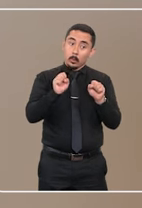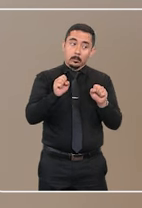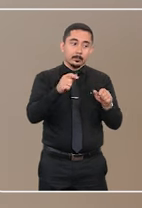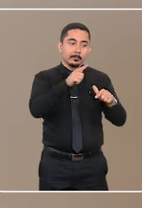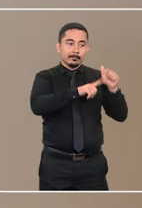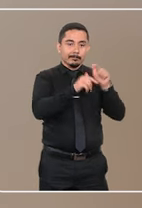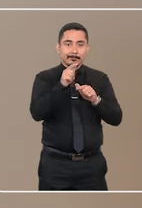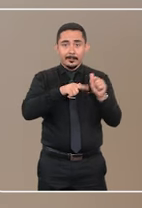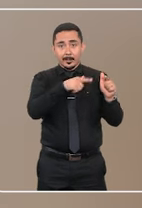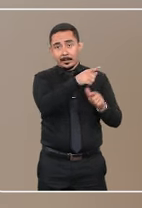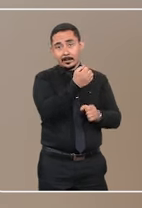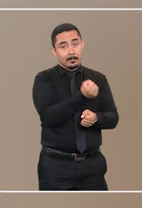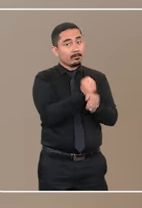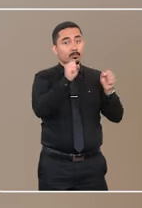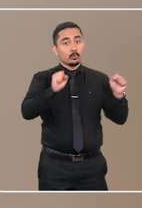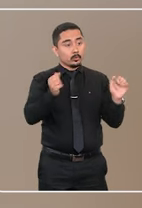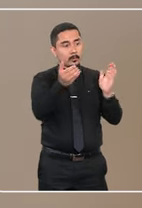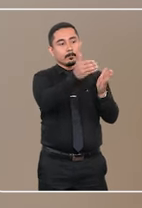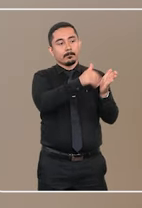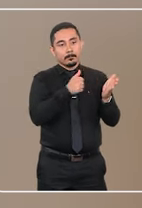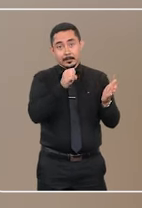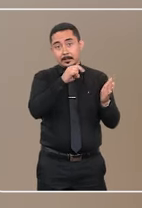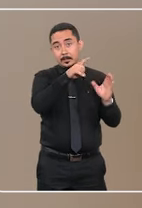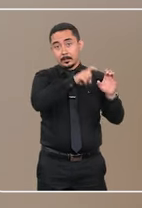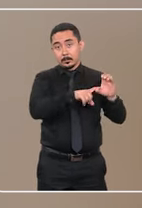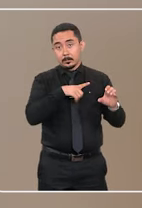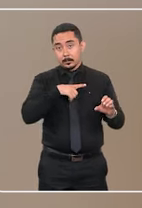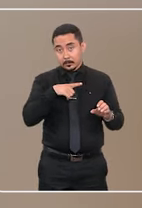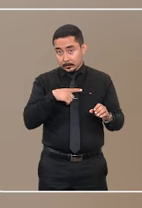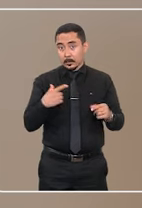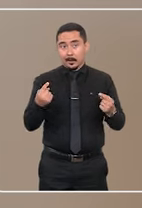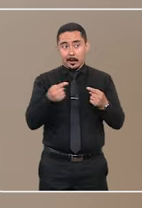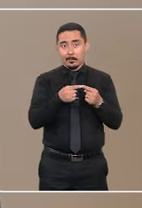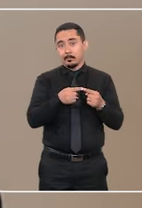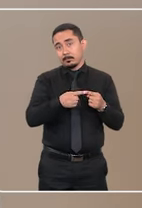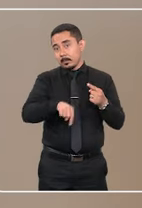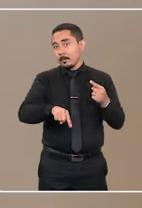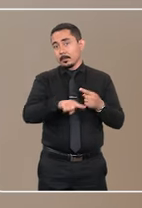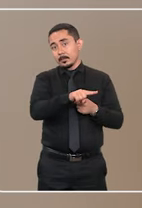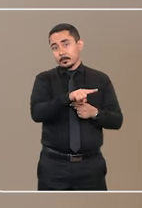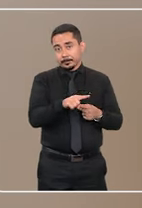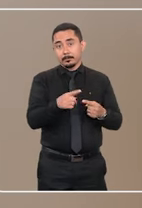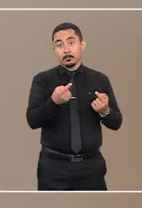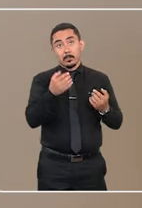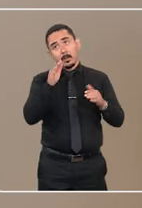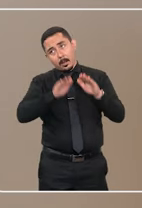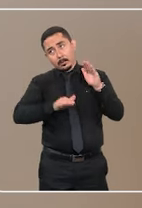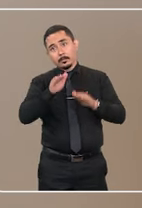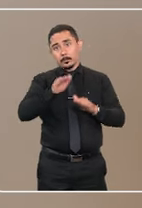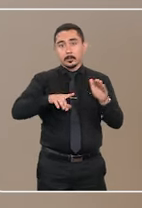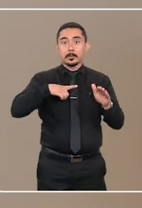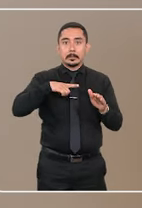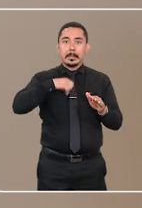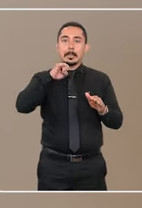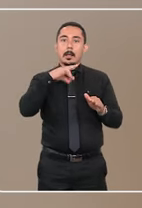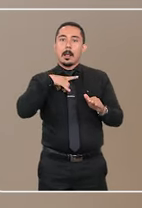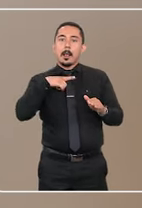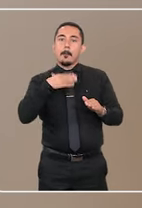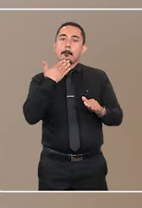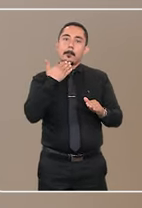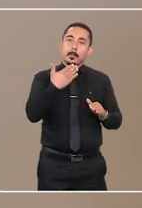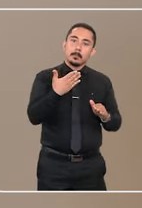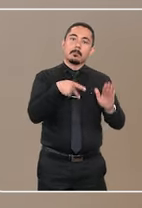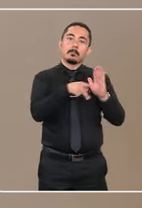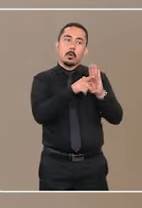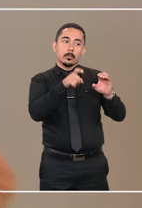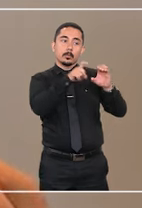empenhoráveis que o devedor tem e que não respondem por uma dívida, exceto algumas situações específicas. Quando houver um pedido